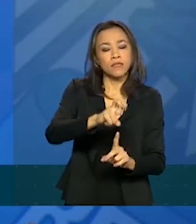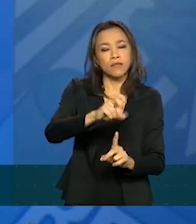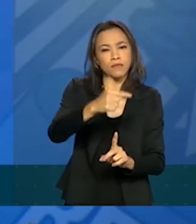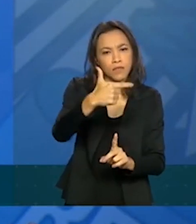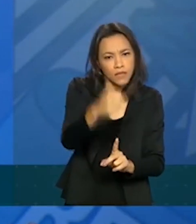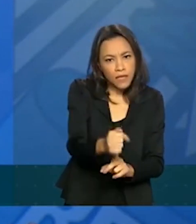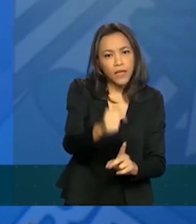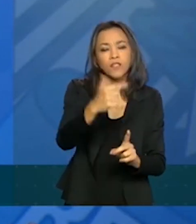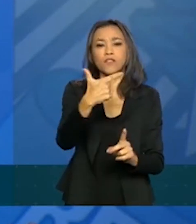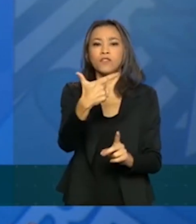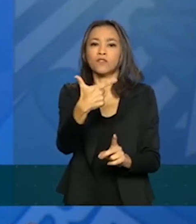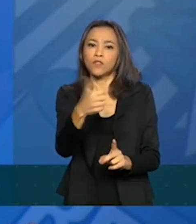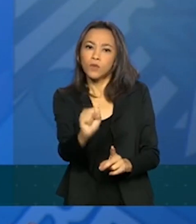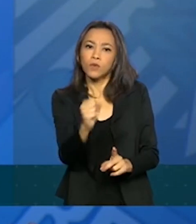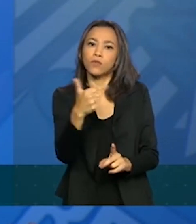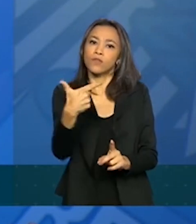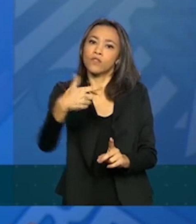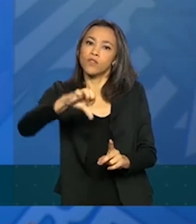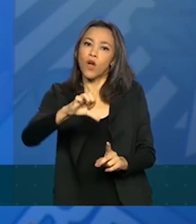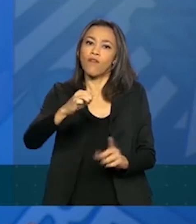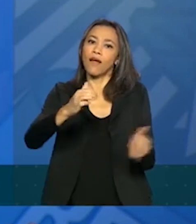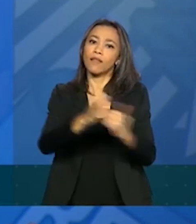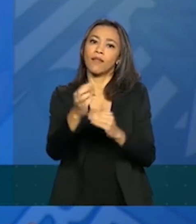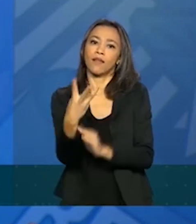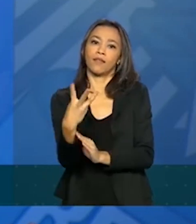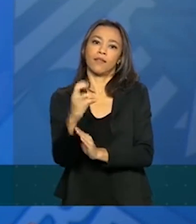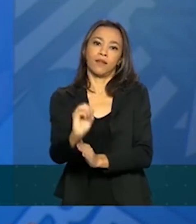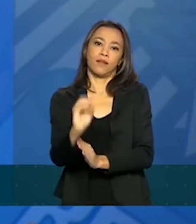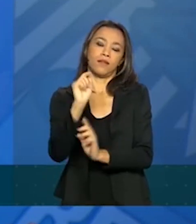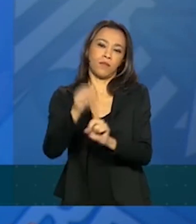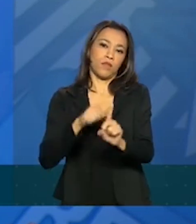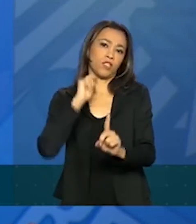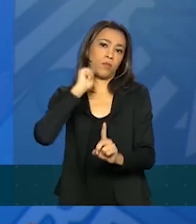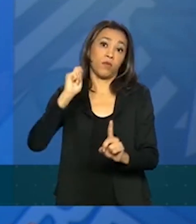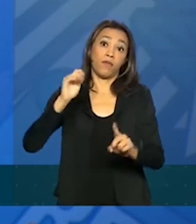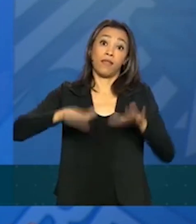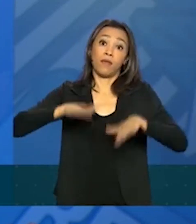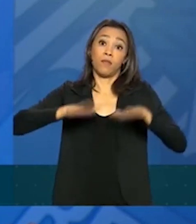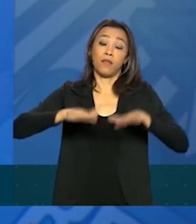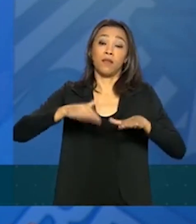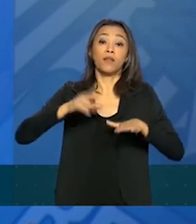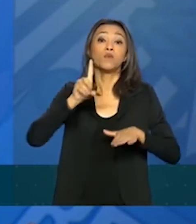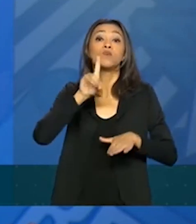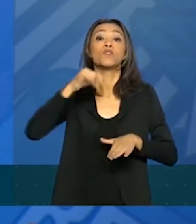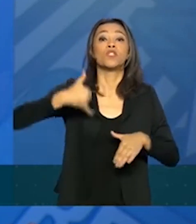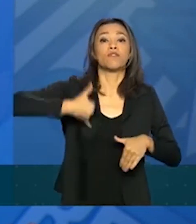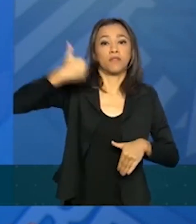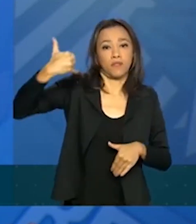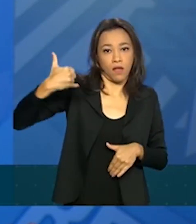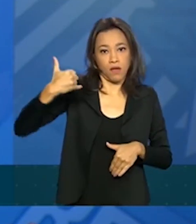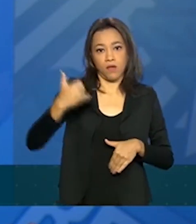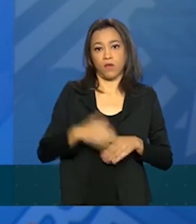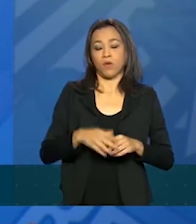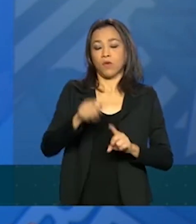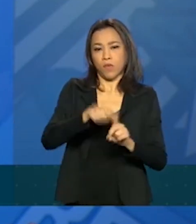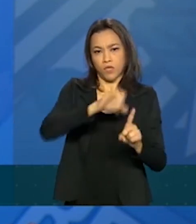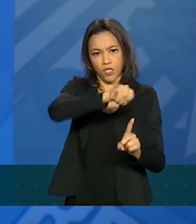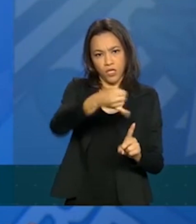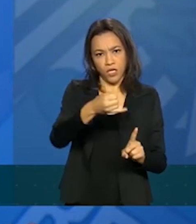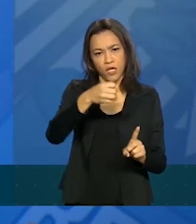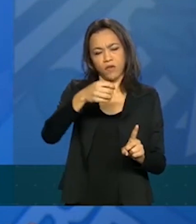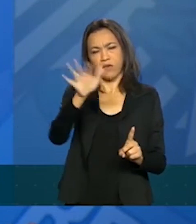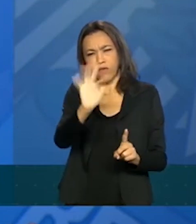29 e 30 de abril, dependendo das datas de aniversário. Janeiro, fevereiro e março